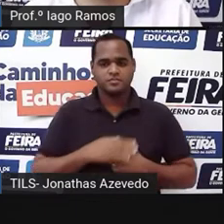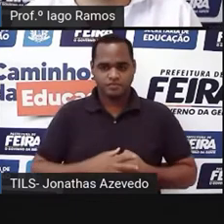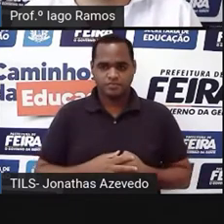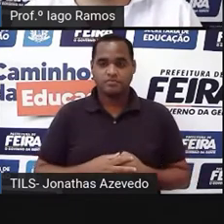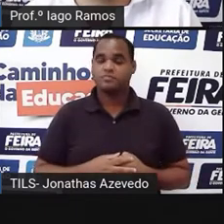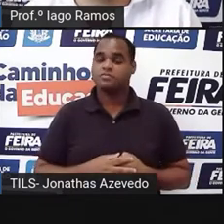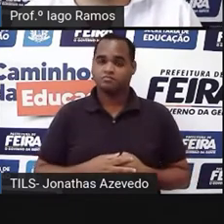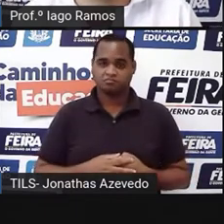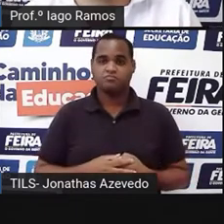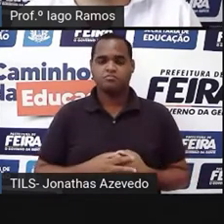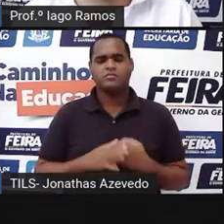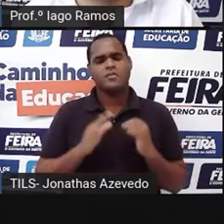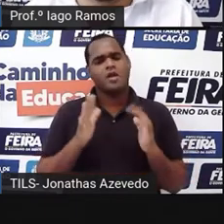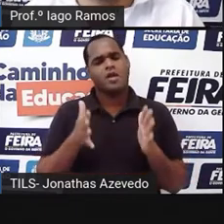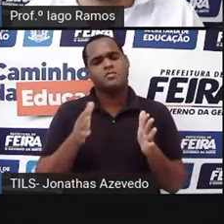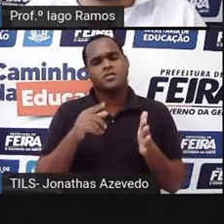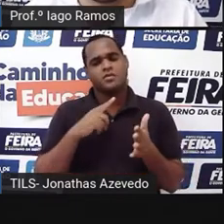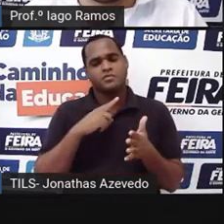né,